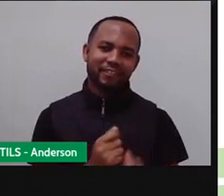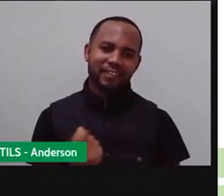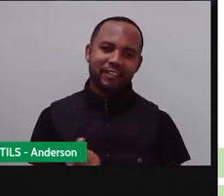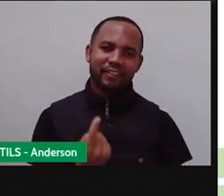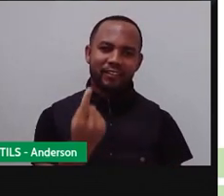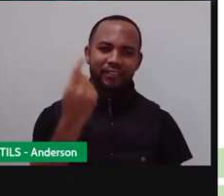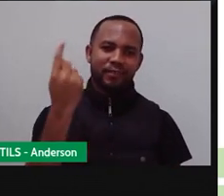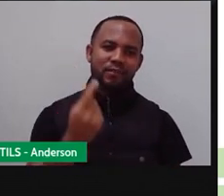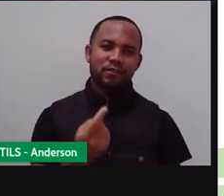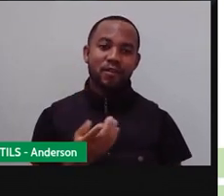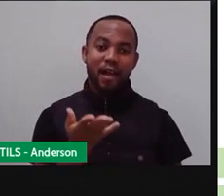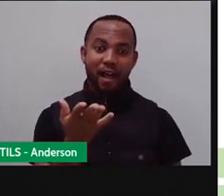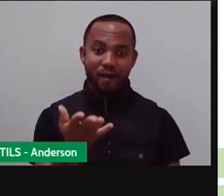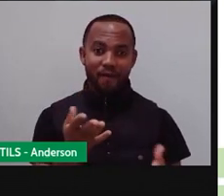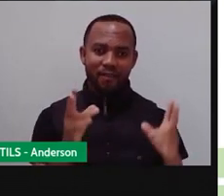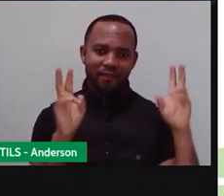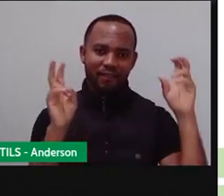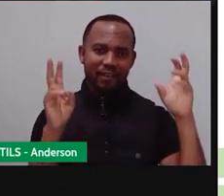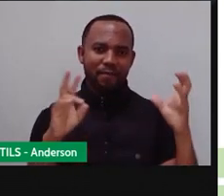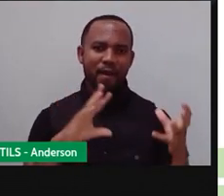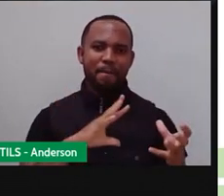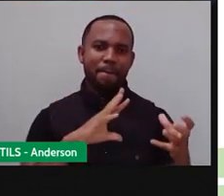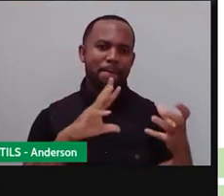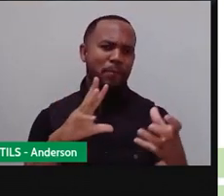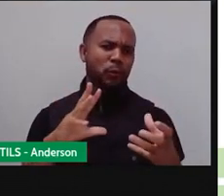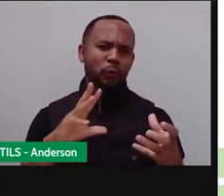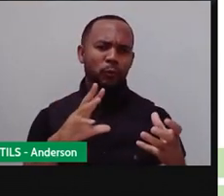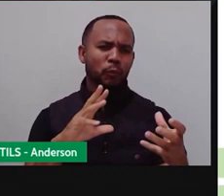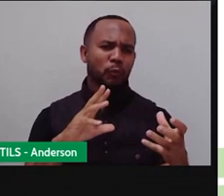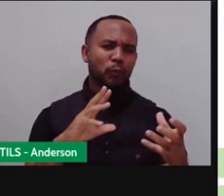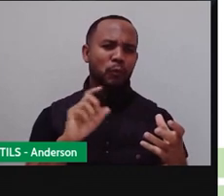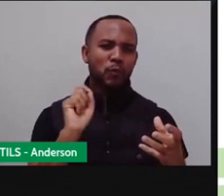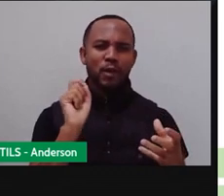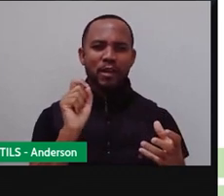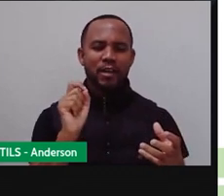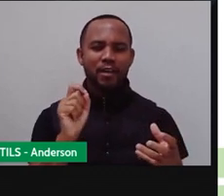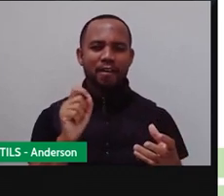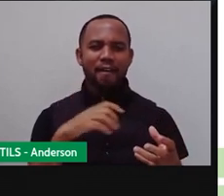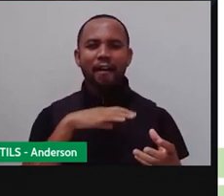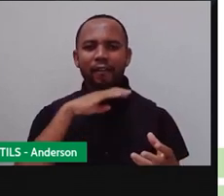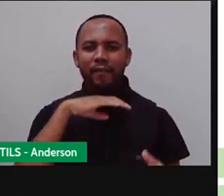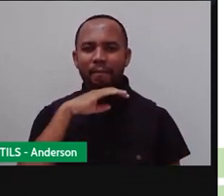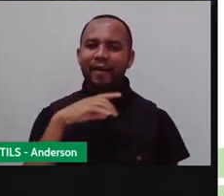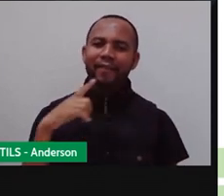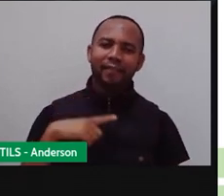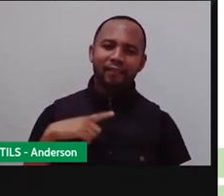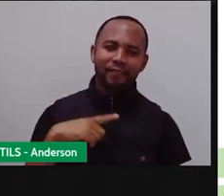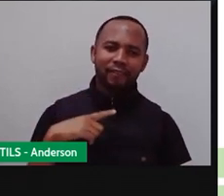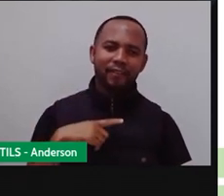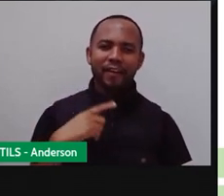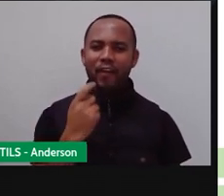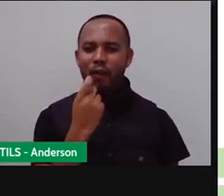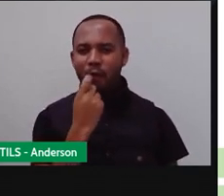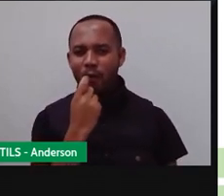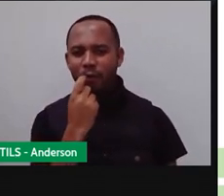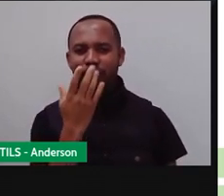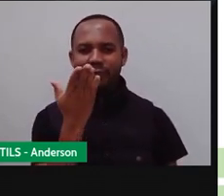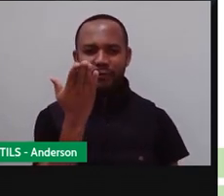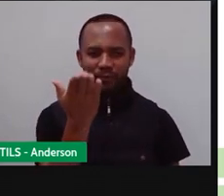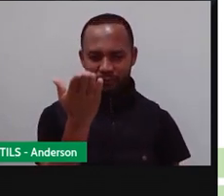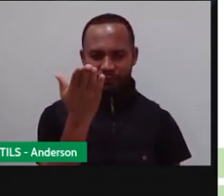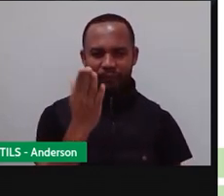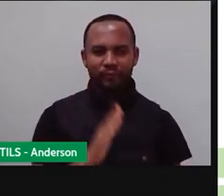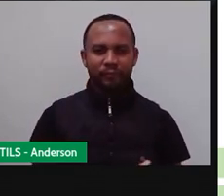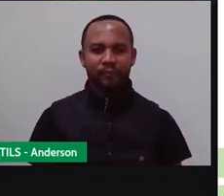vertebrados, né? Estamos aí terminando mais uma semana, deixando aí mais um conteúdo, né,